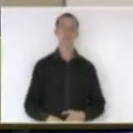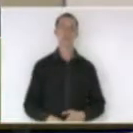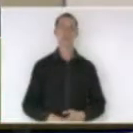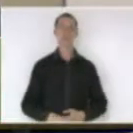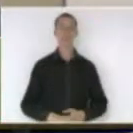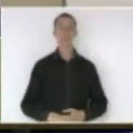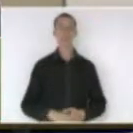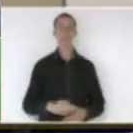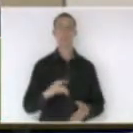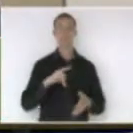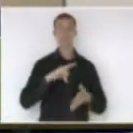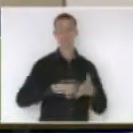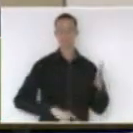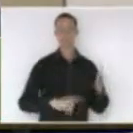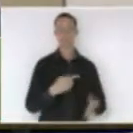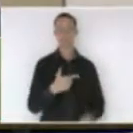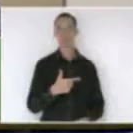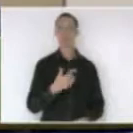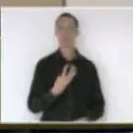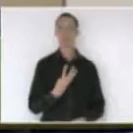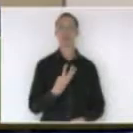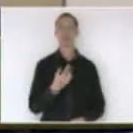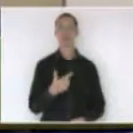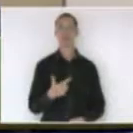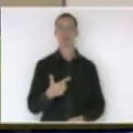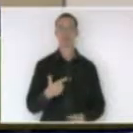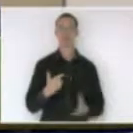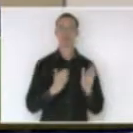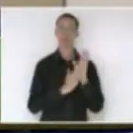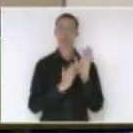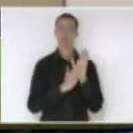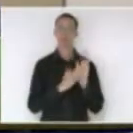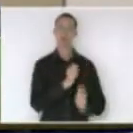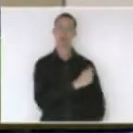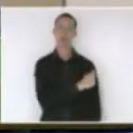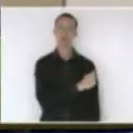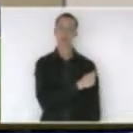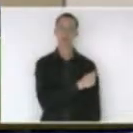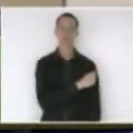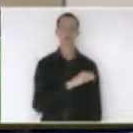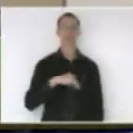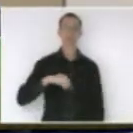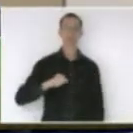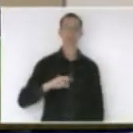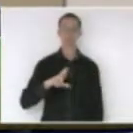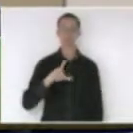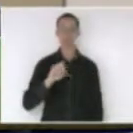moções moção 242 manifestando aplausos aos alunos Marlon